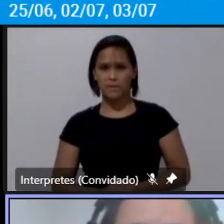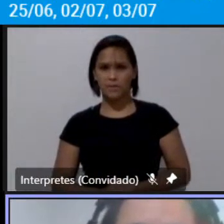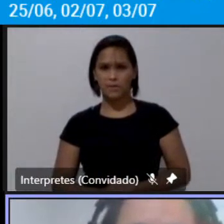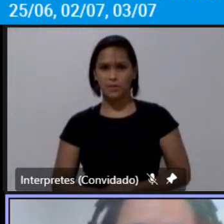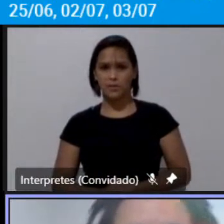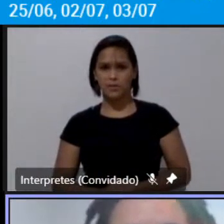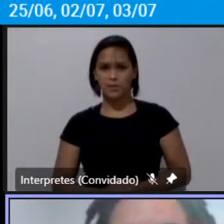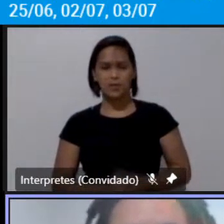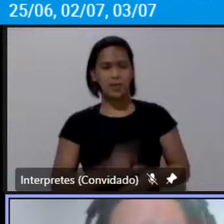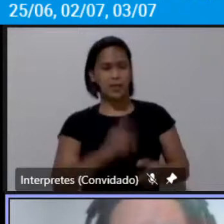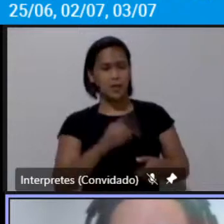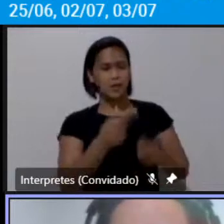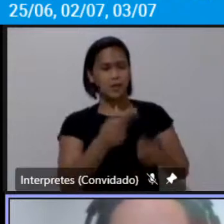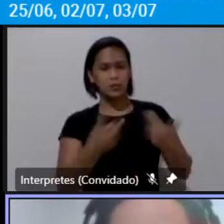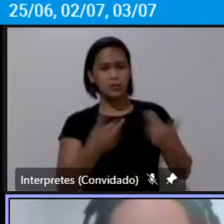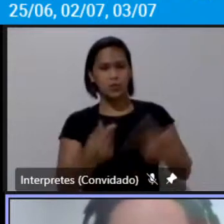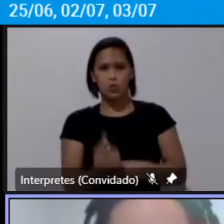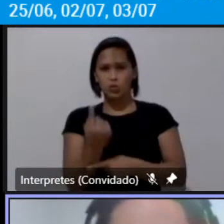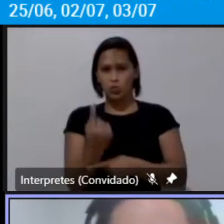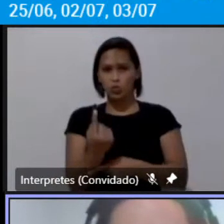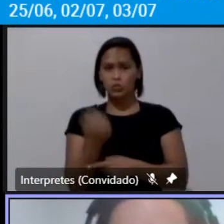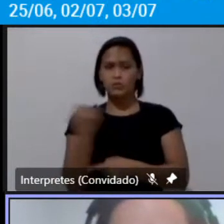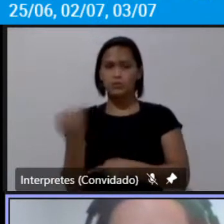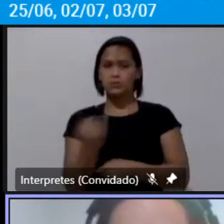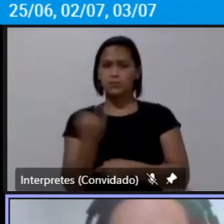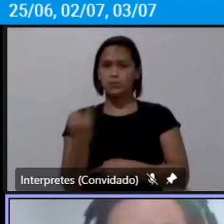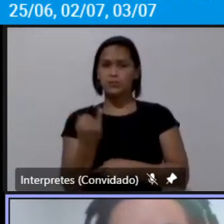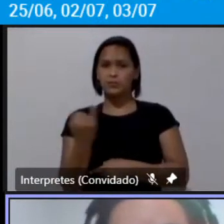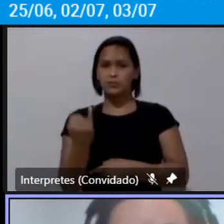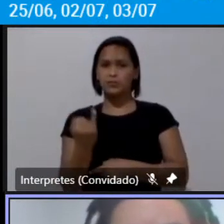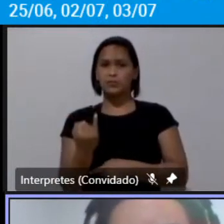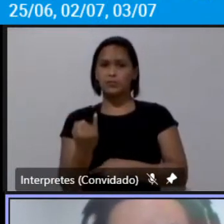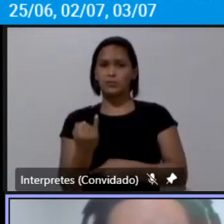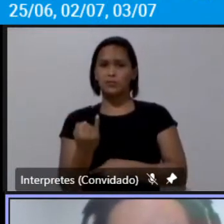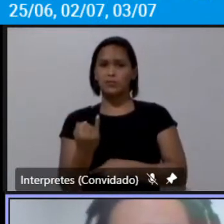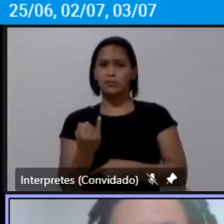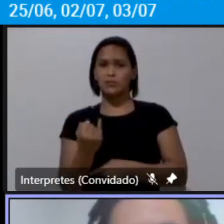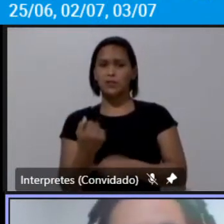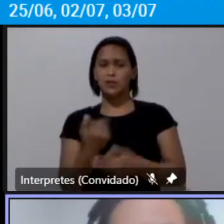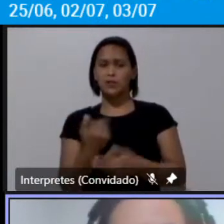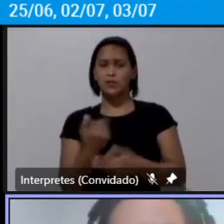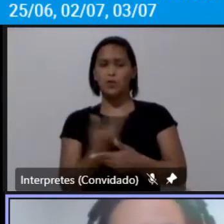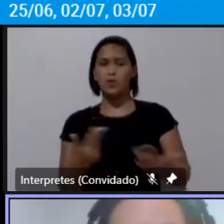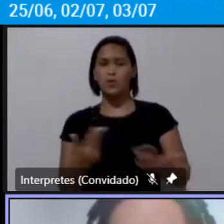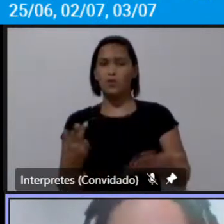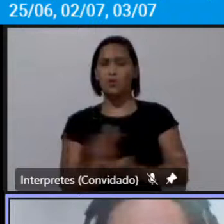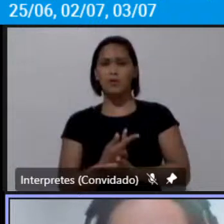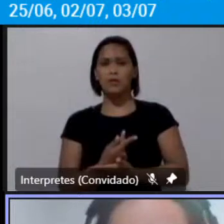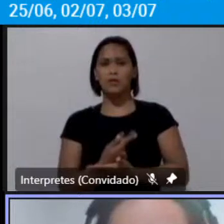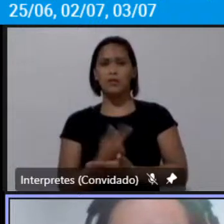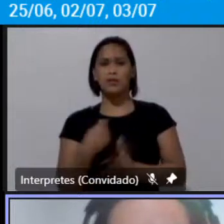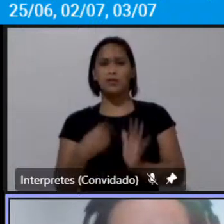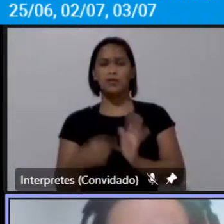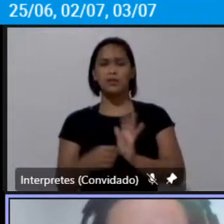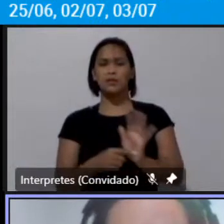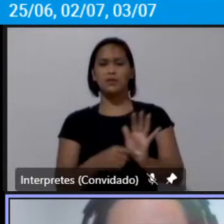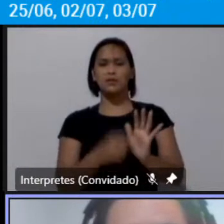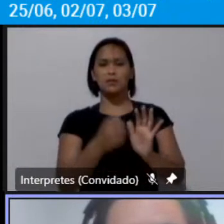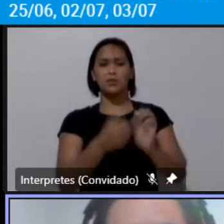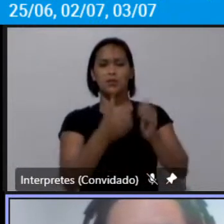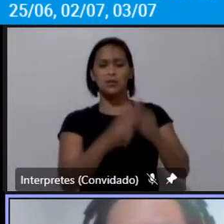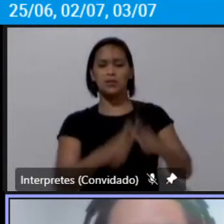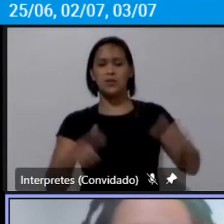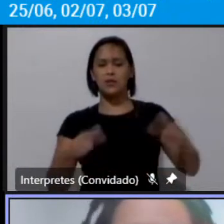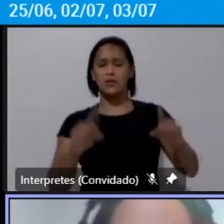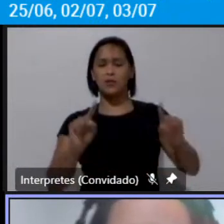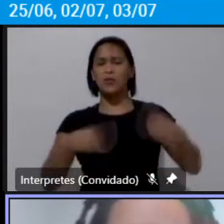isso e um dos fatos que uma das causas né de que trazem que ampliam esse desafio